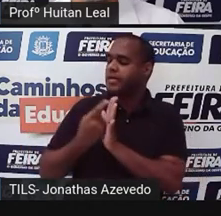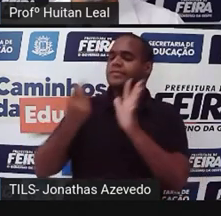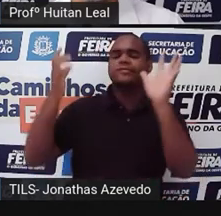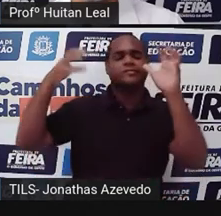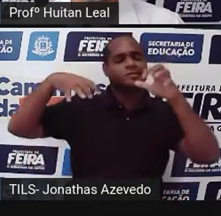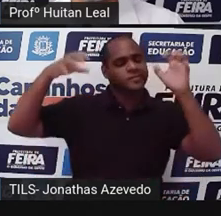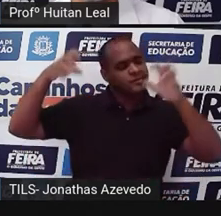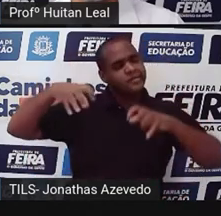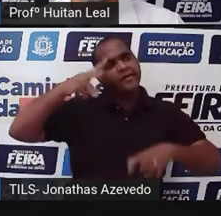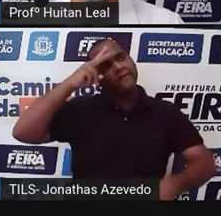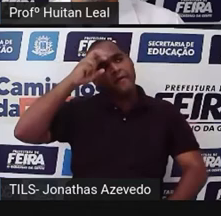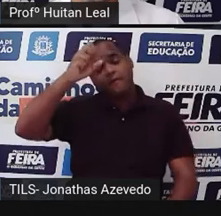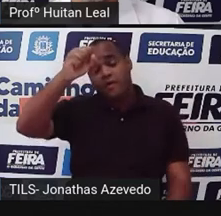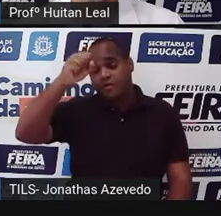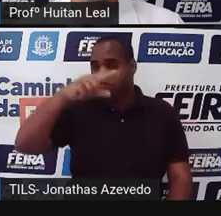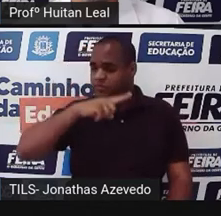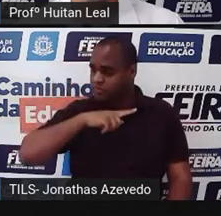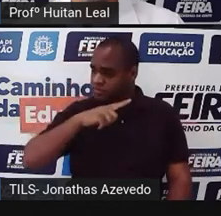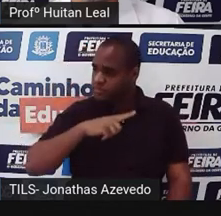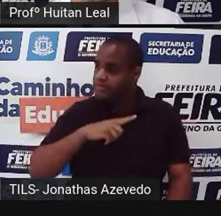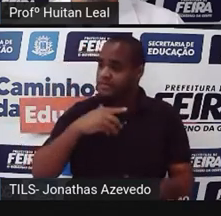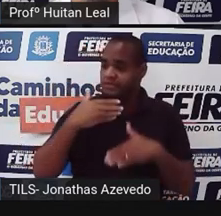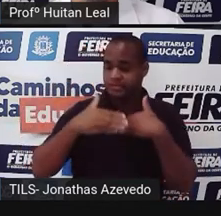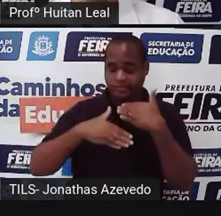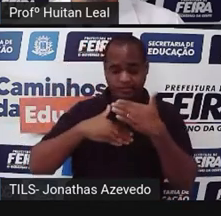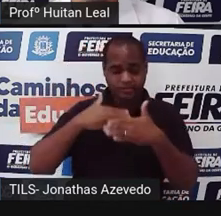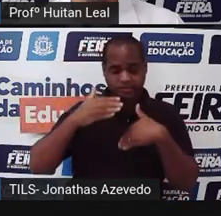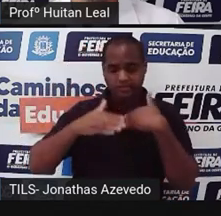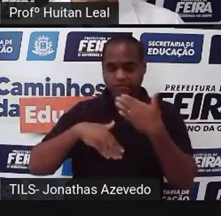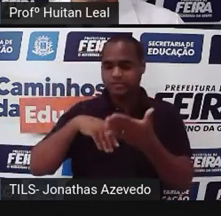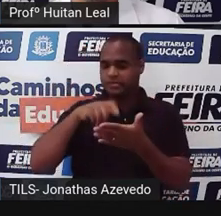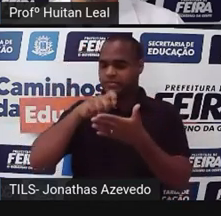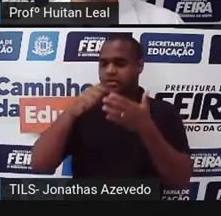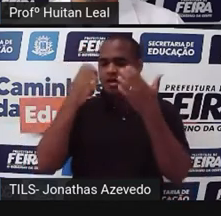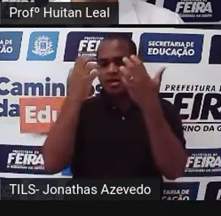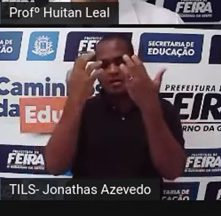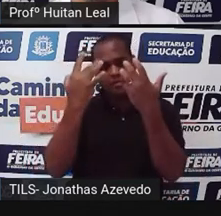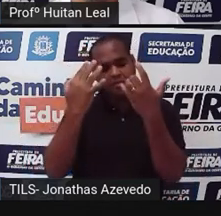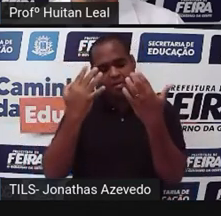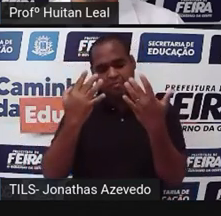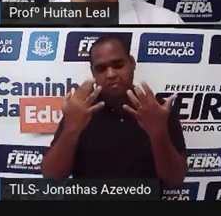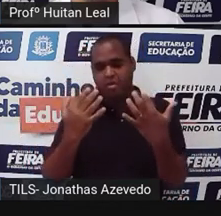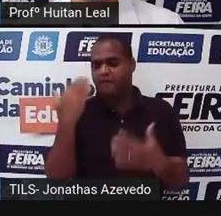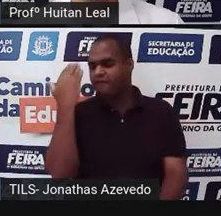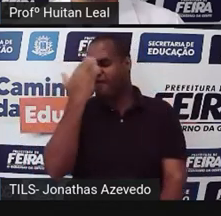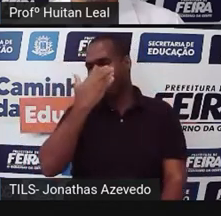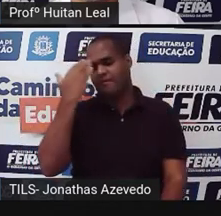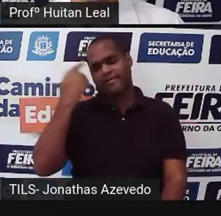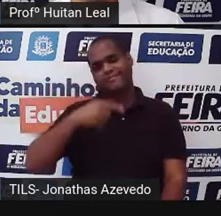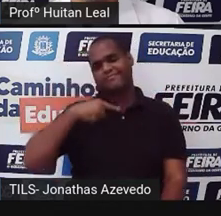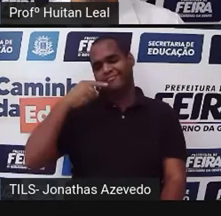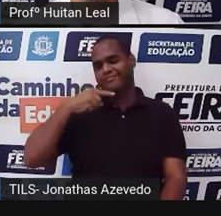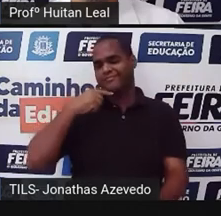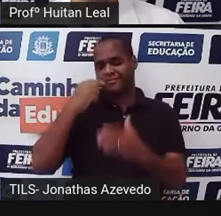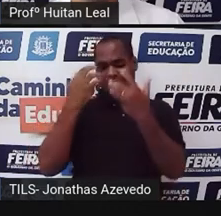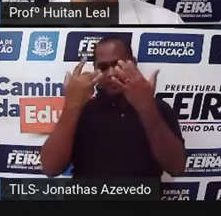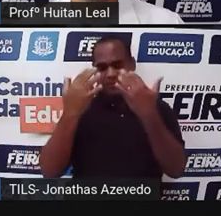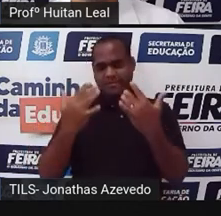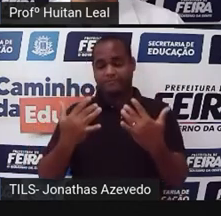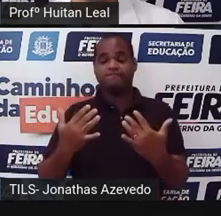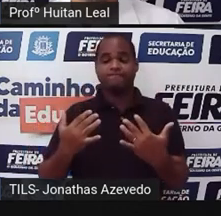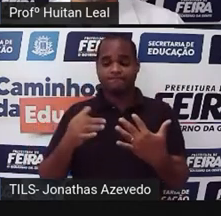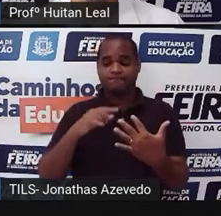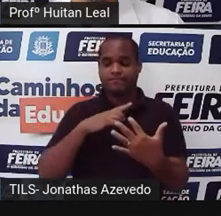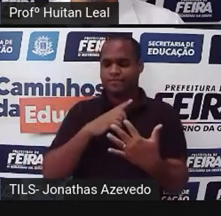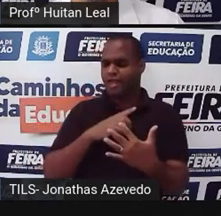mais forte agora. Borrada, a inscrição tornara-se ilegível. A ele, isso